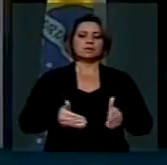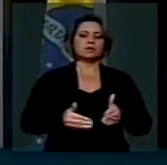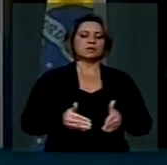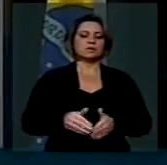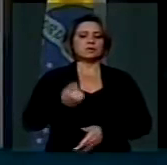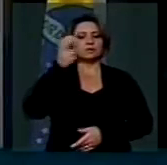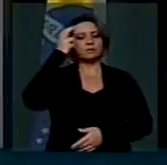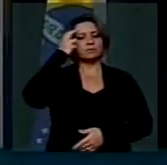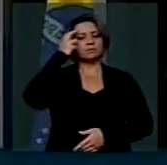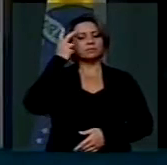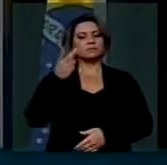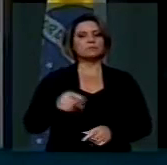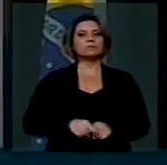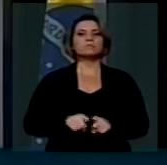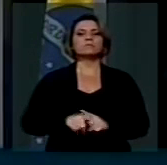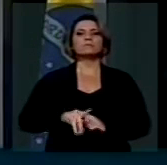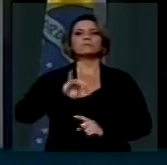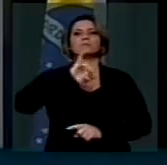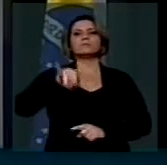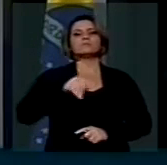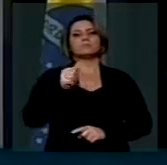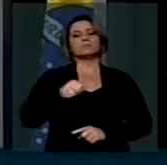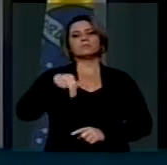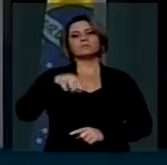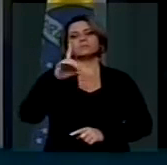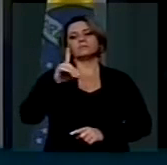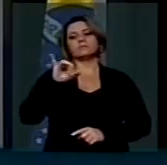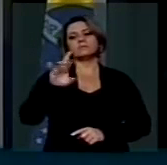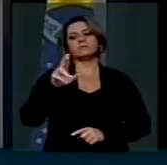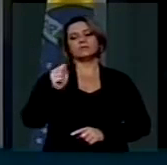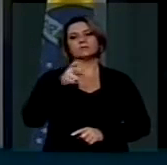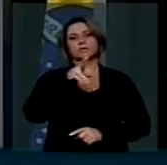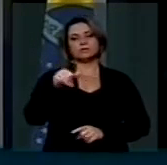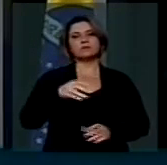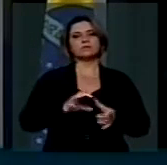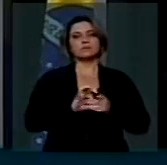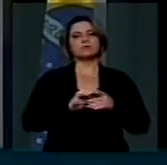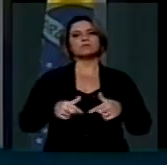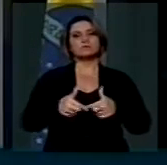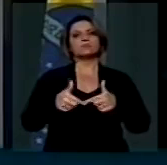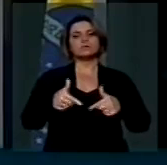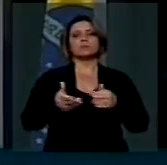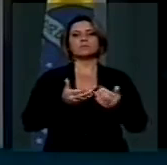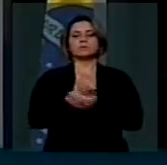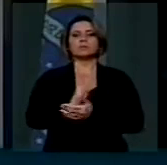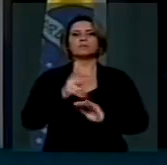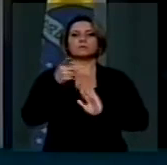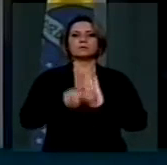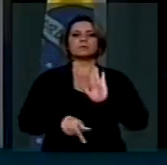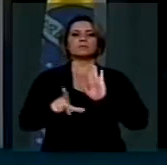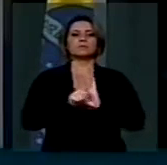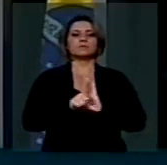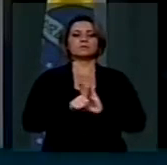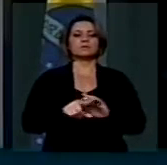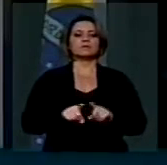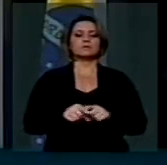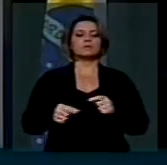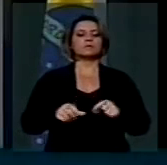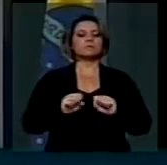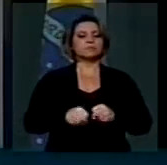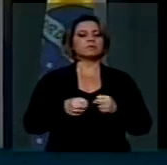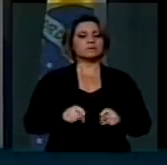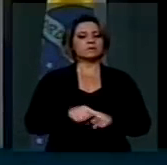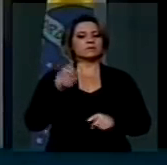na Comissão de Cultura, deputada Jandira Fecali. Estaremos unidos na luta pela aprovação desses projetos que fortalecem a cultura no Brasil.